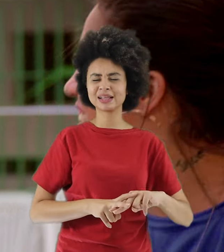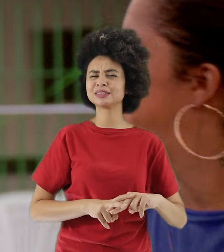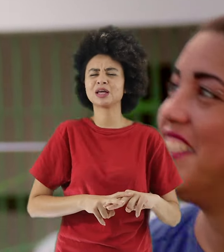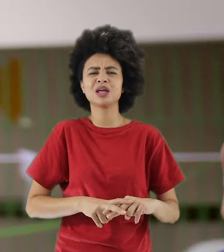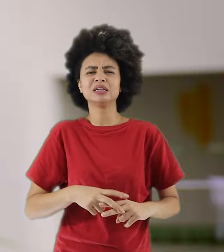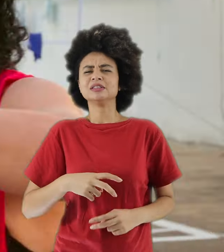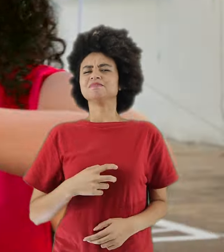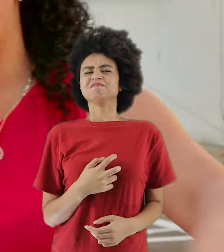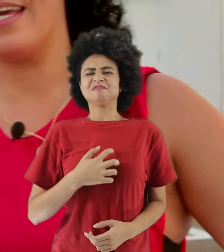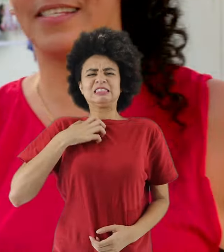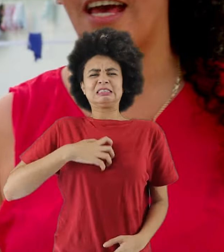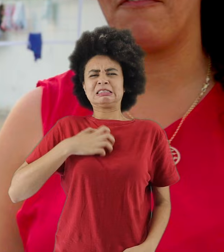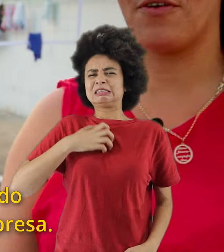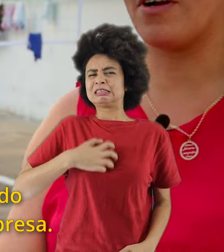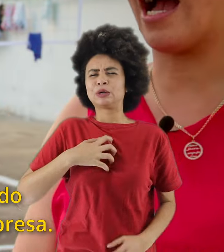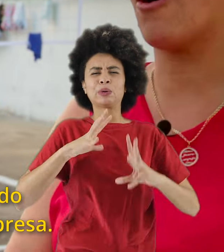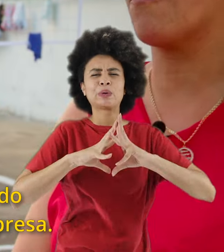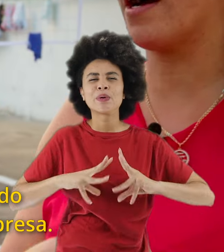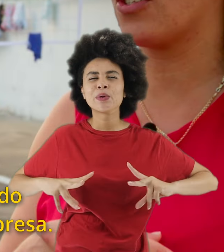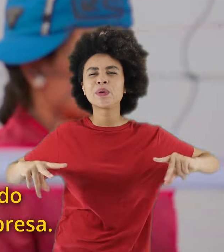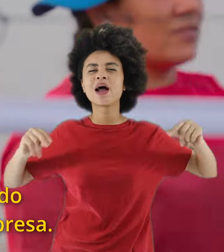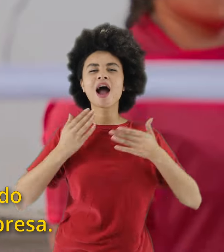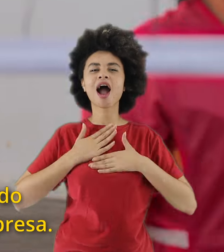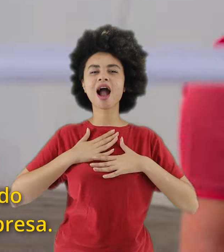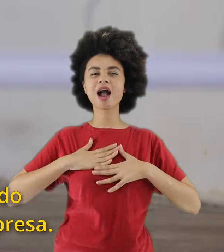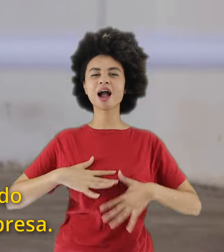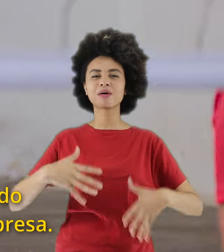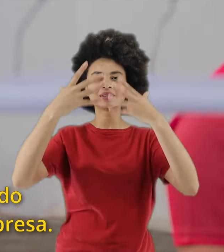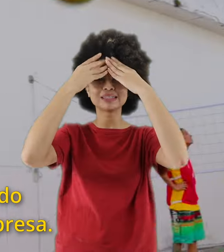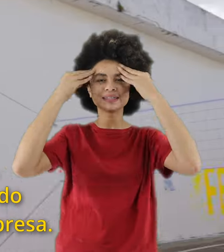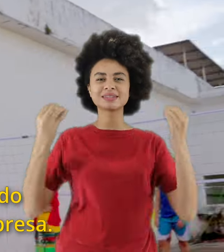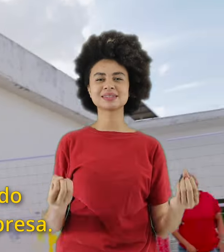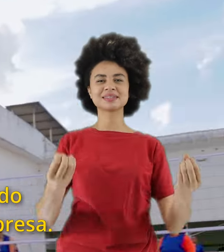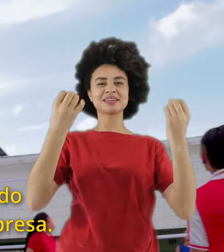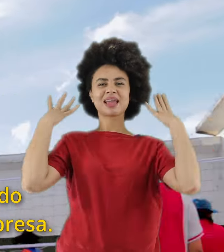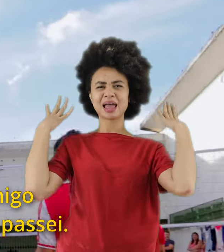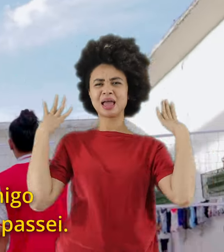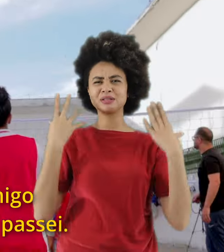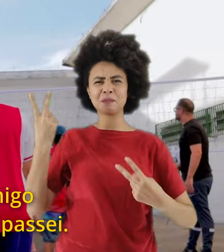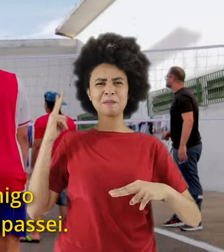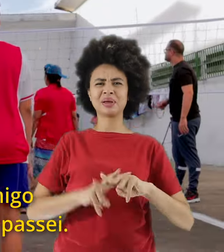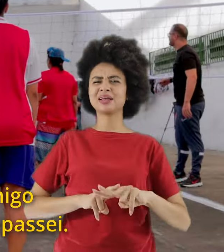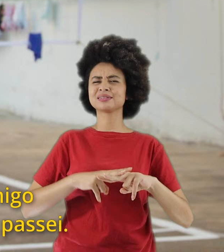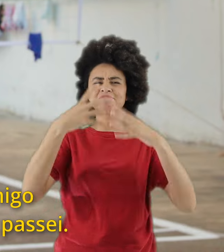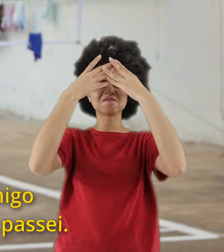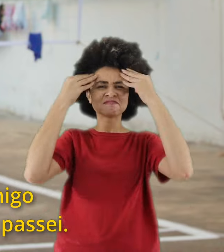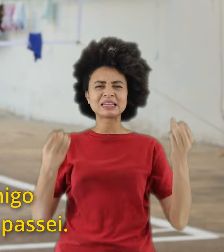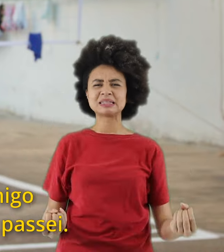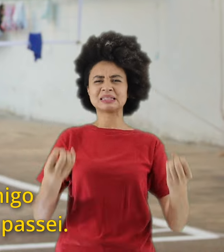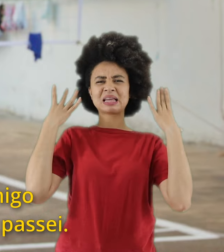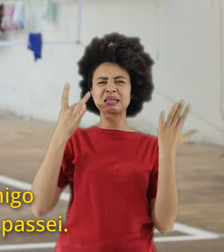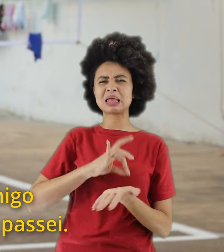estresses, tiro minha brabeza, fico calma, esqueço de tudo, esqueço até que eu estou preso, esqueço que eu já tive inimigo,